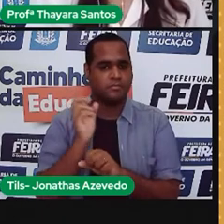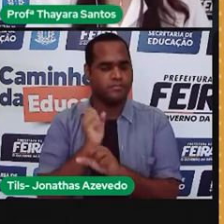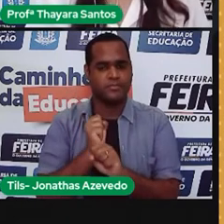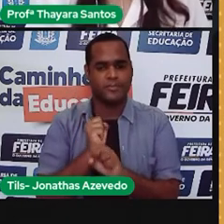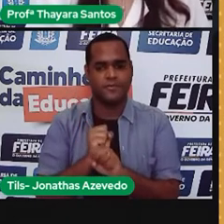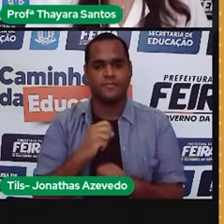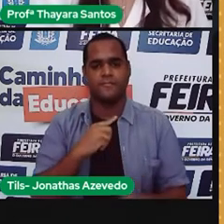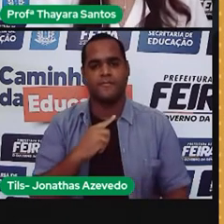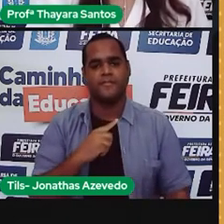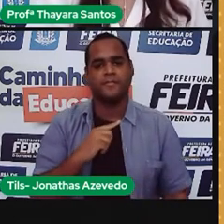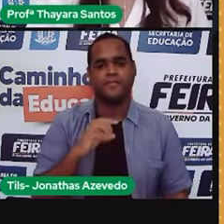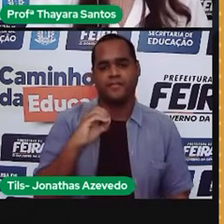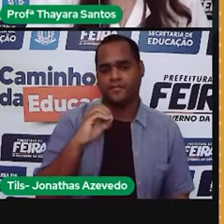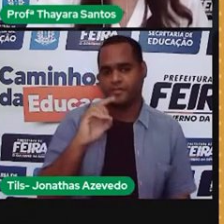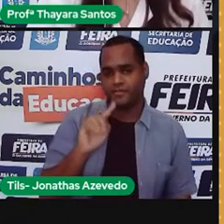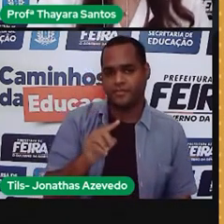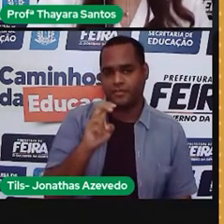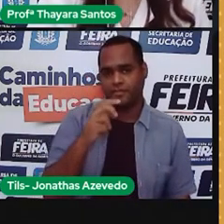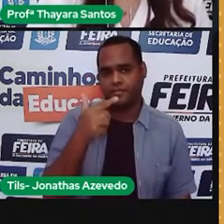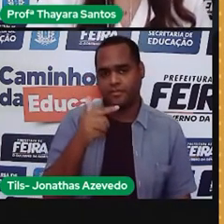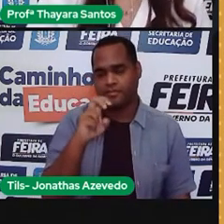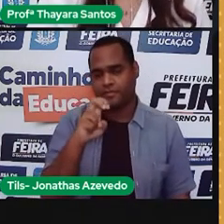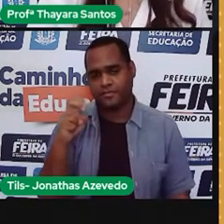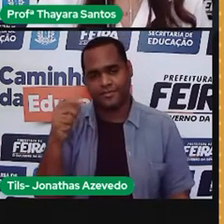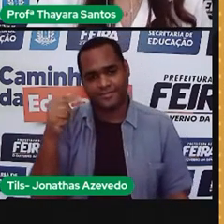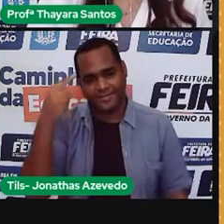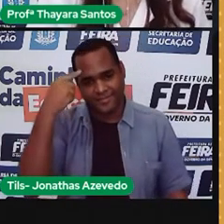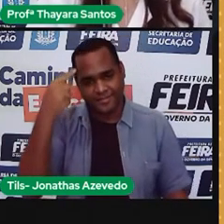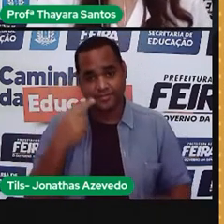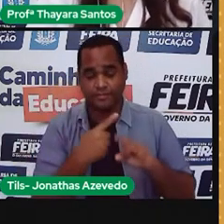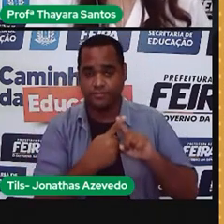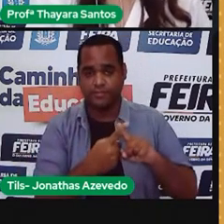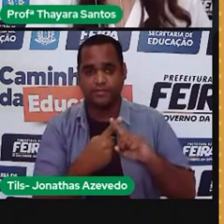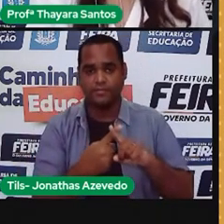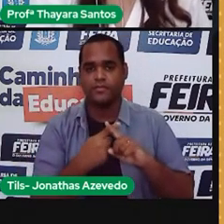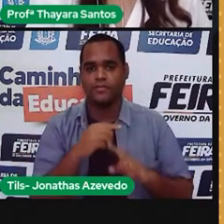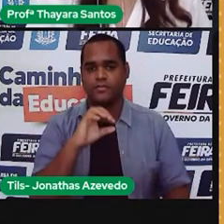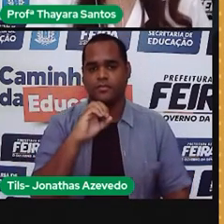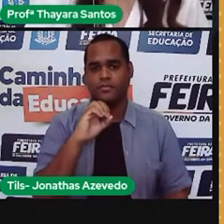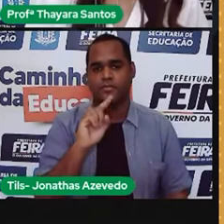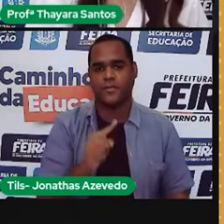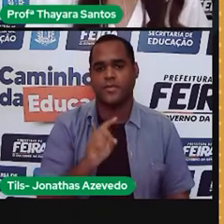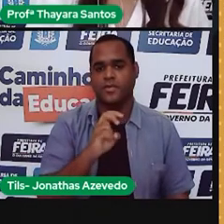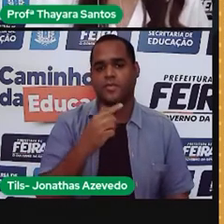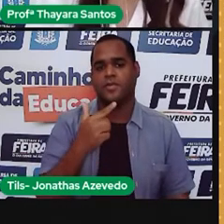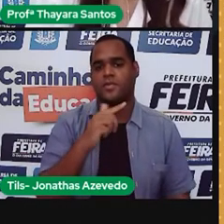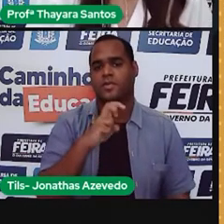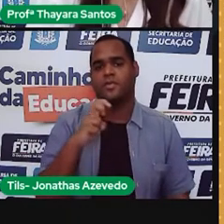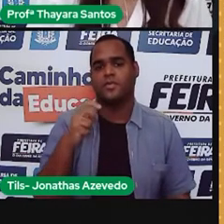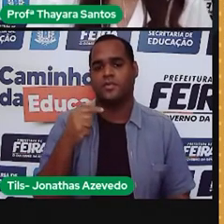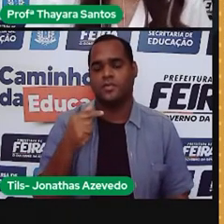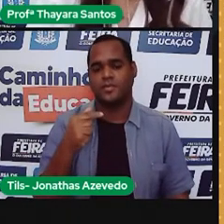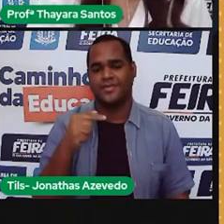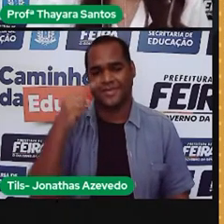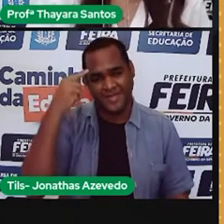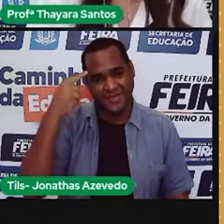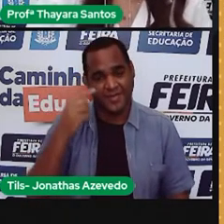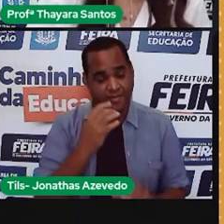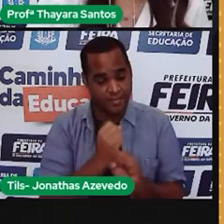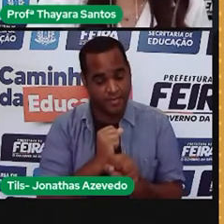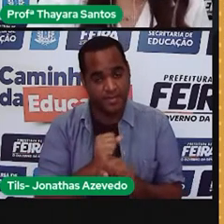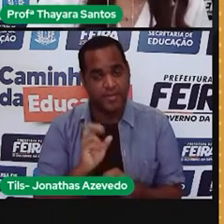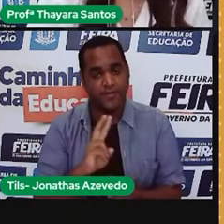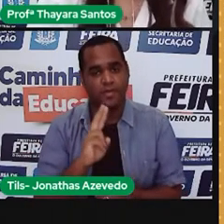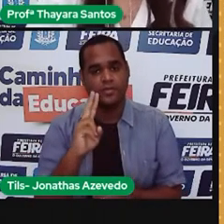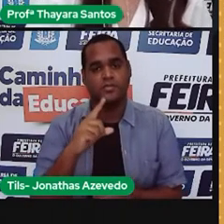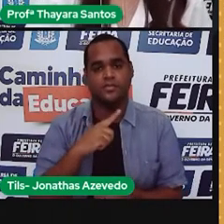os 200 quilowatts-hora que eu consumi nesse mês, vezes o 0,52557, que é o valor por cada